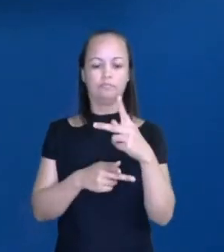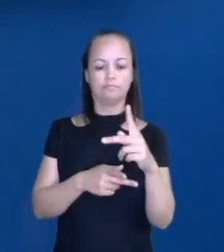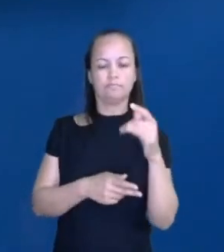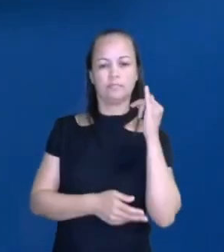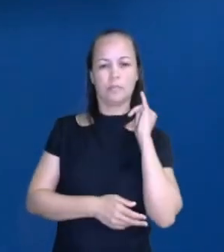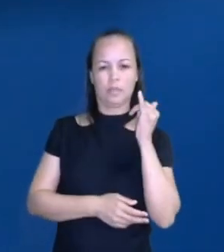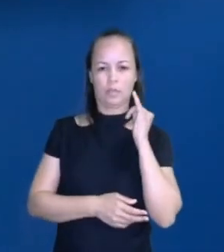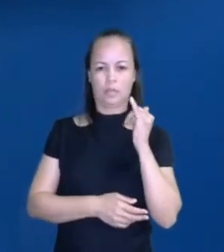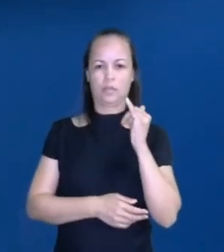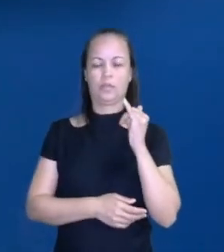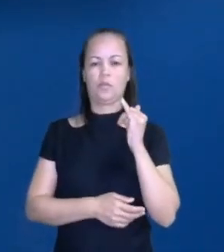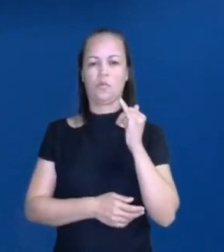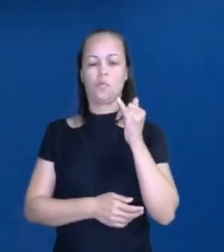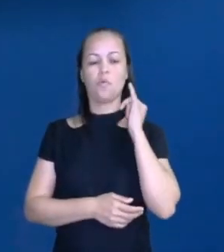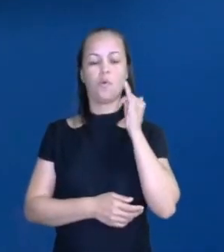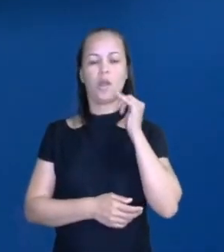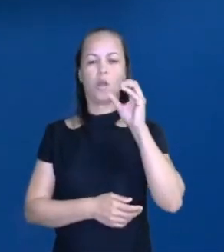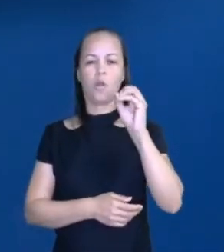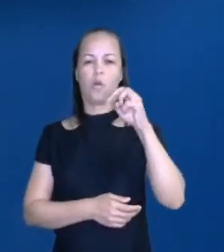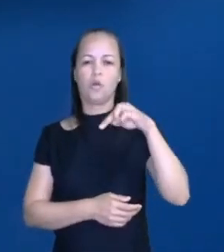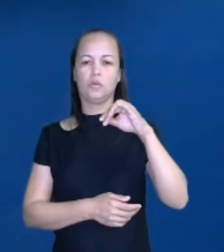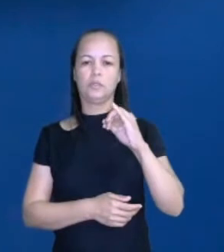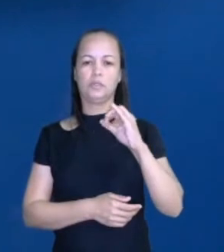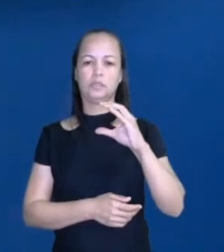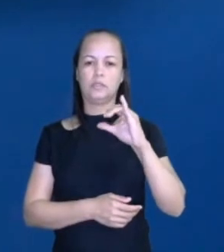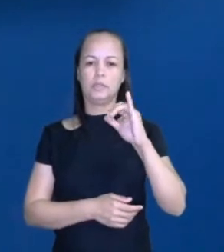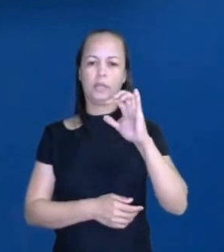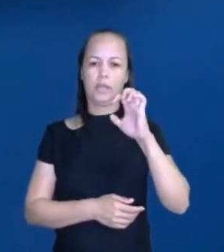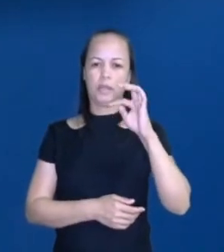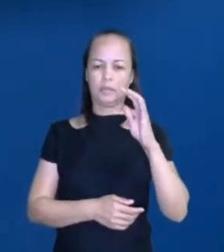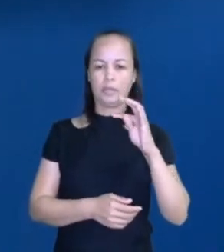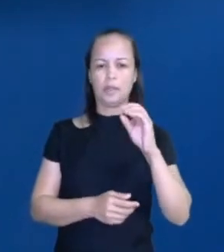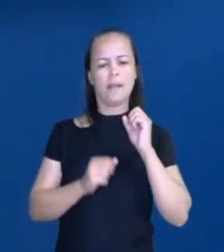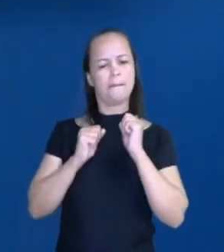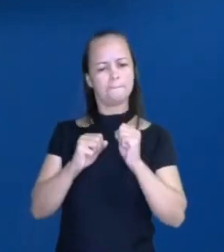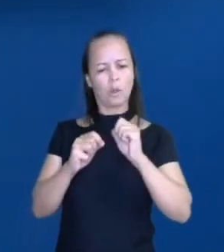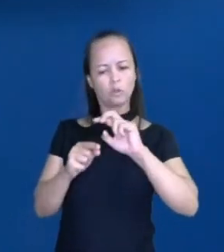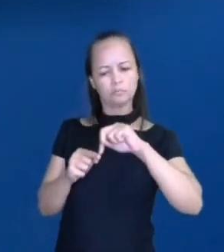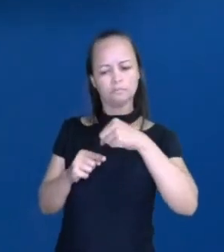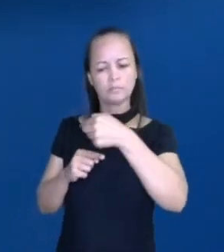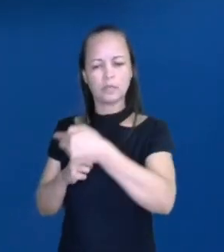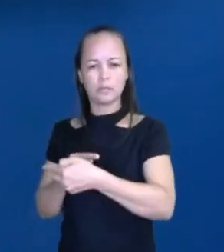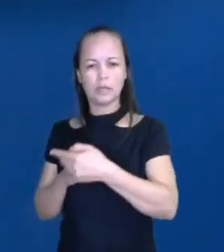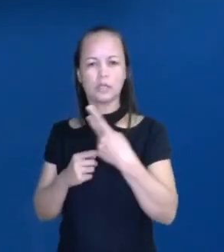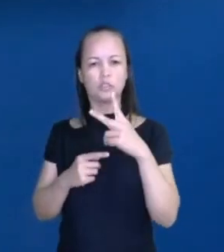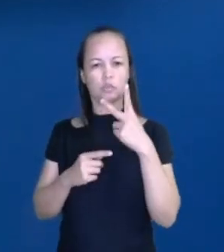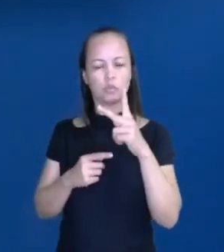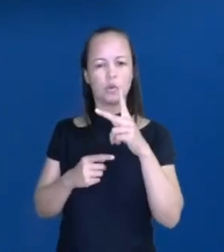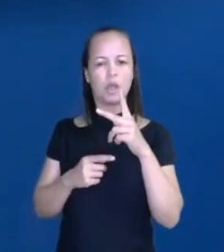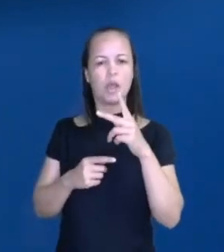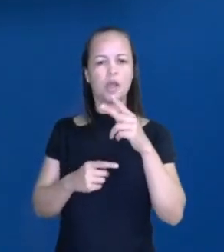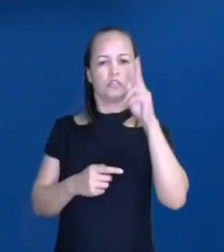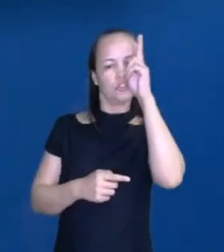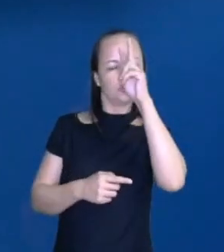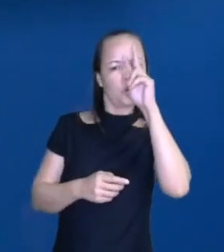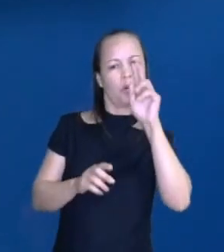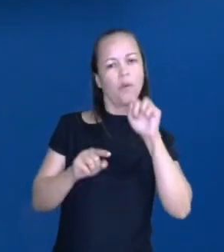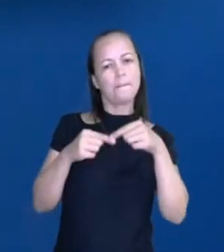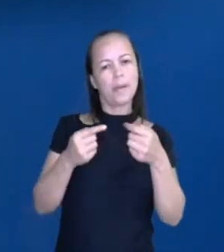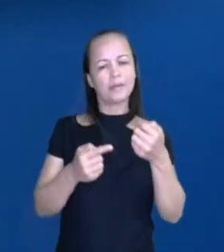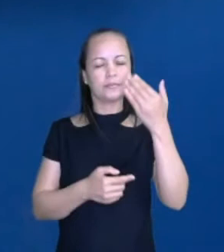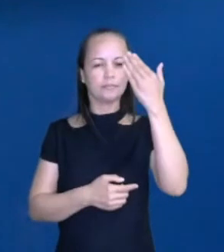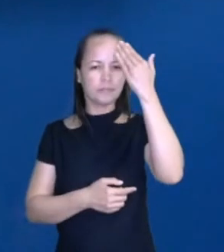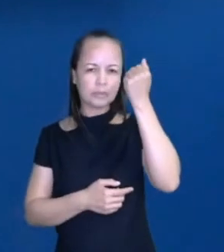onisciente, ele pode não participar da tua história, mas ele sabe sentimentos, ele sabe pensamentos.